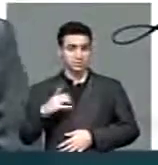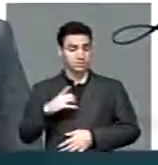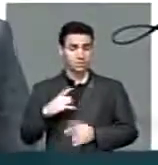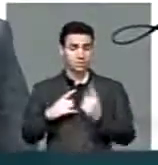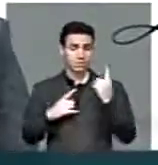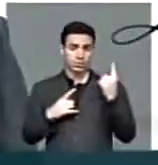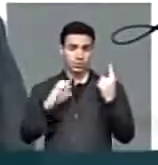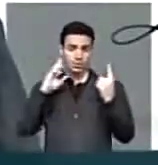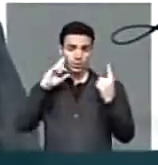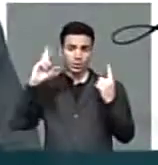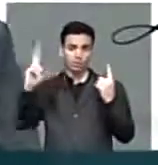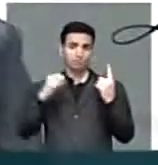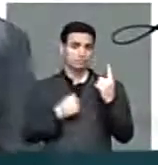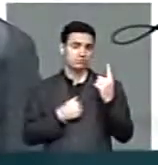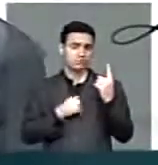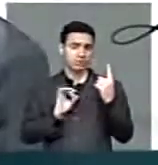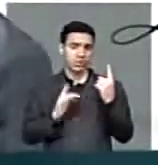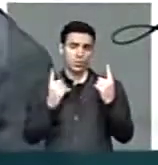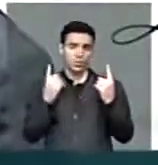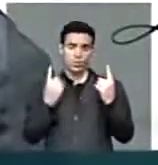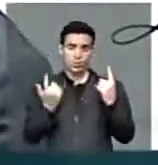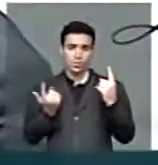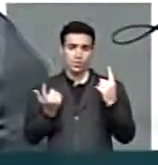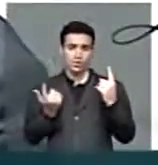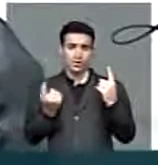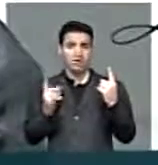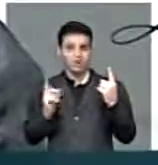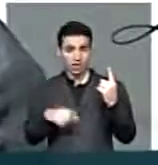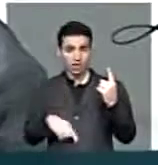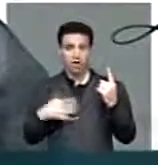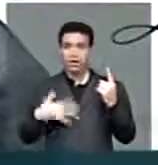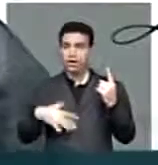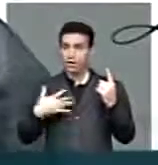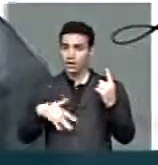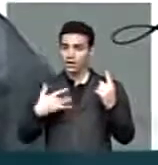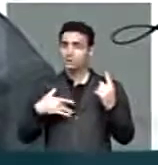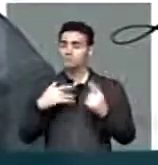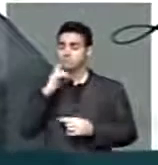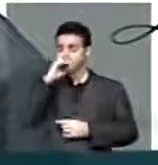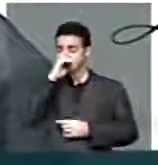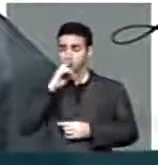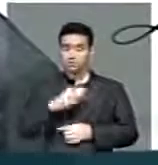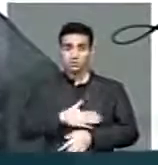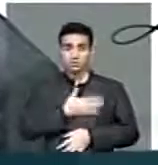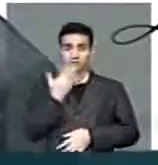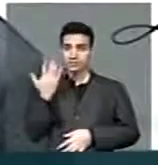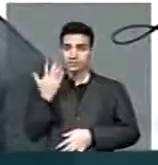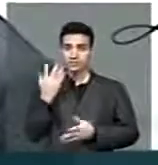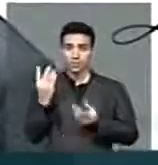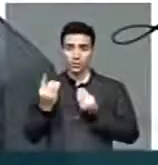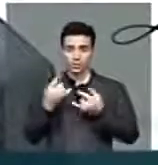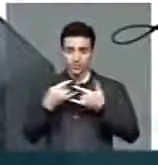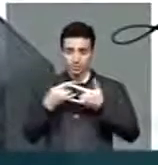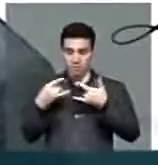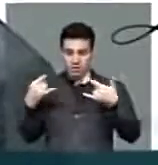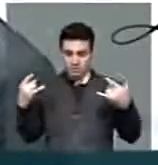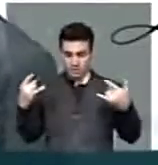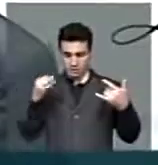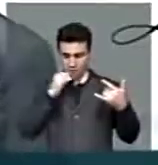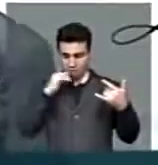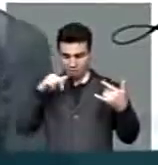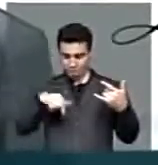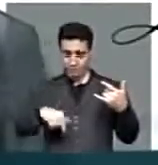fechado em que é caso de polícia, senhores Uma passagem daqui para o meu